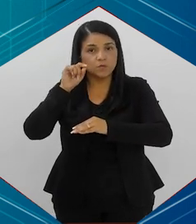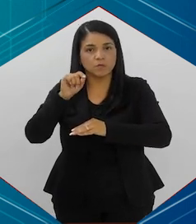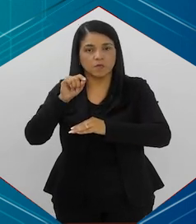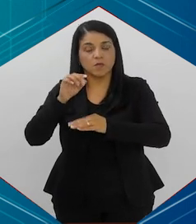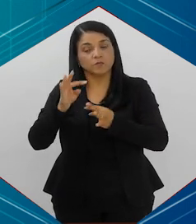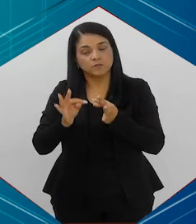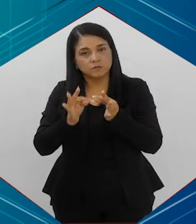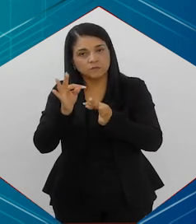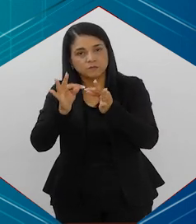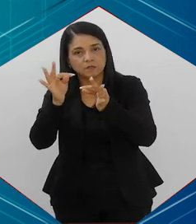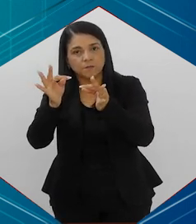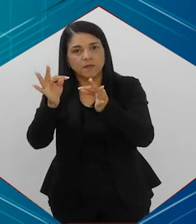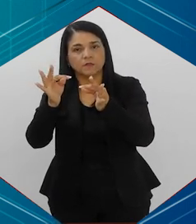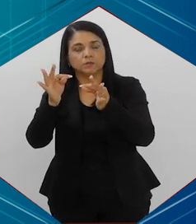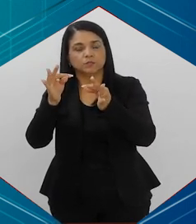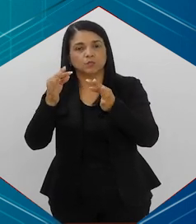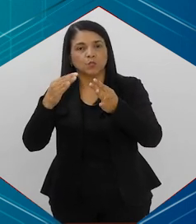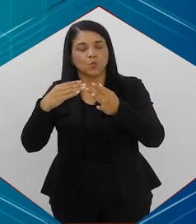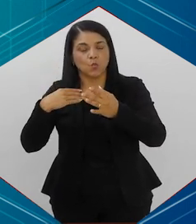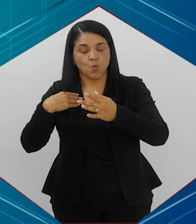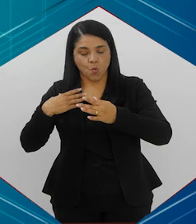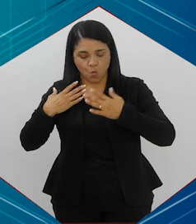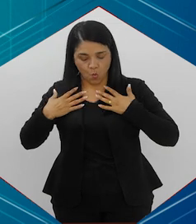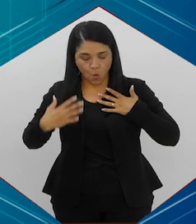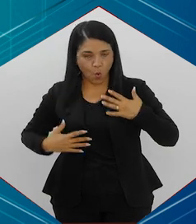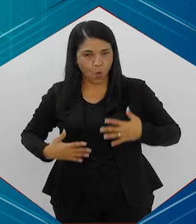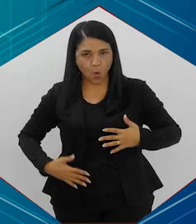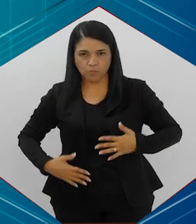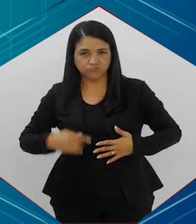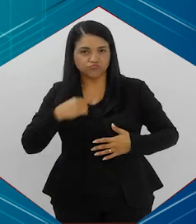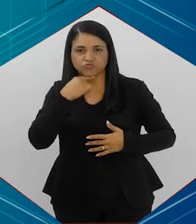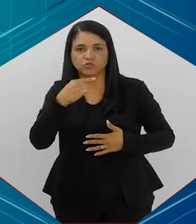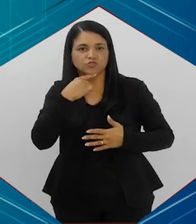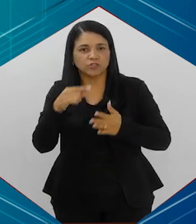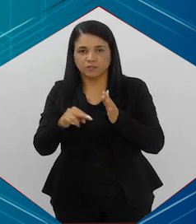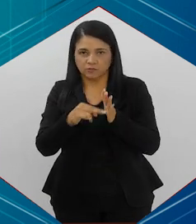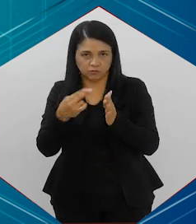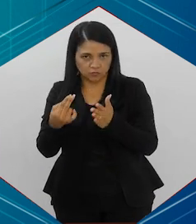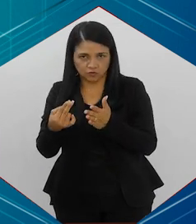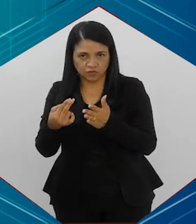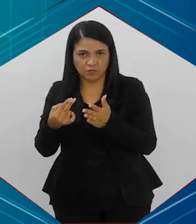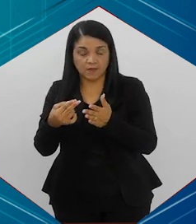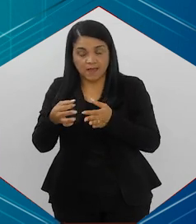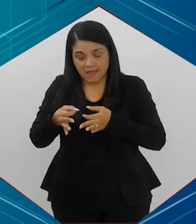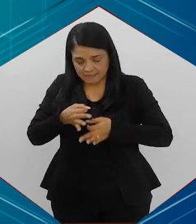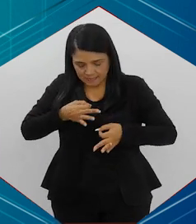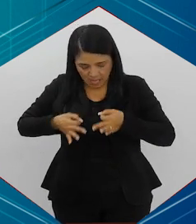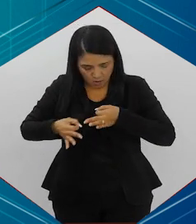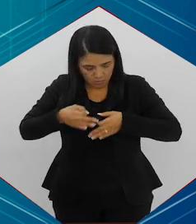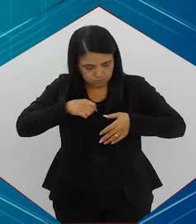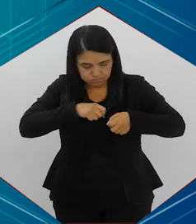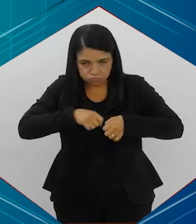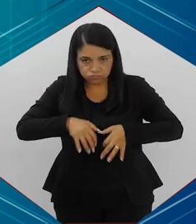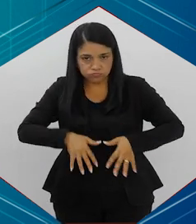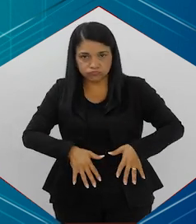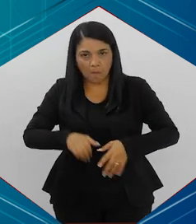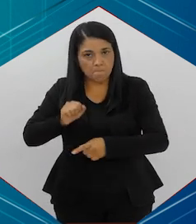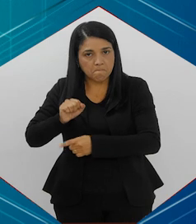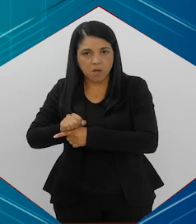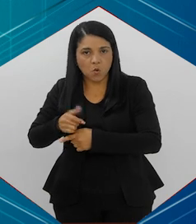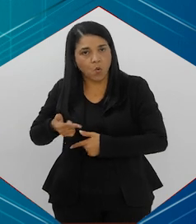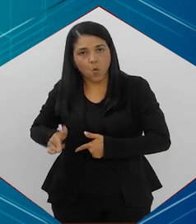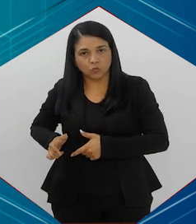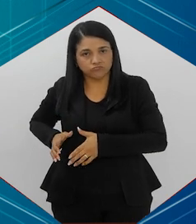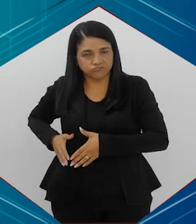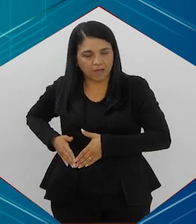metástase, é fazer um tratamento que pegue o corpo todo. Então, não adianta fazer uma cirurgia. Aquelas células estão circulando ali, tanto é que pararam em